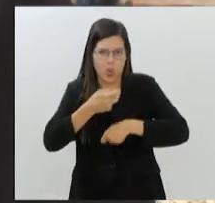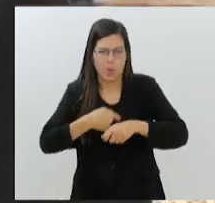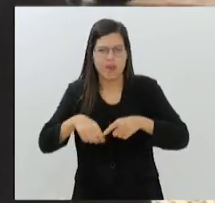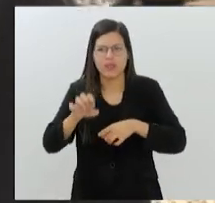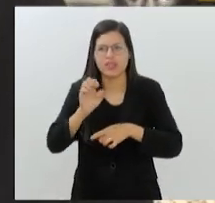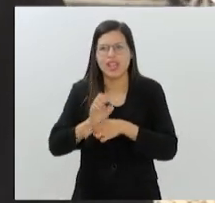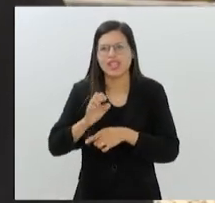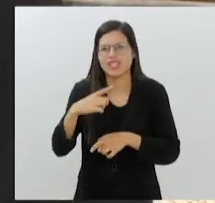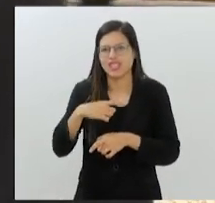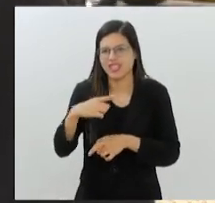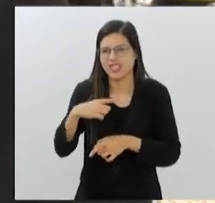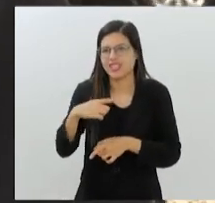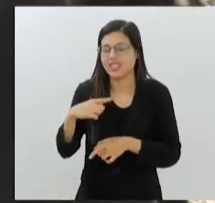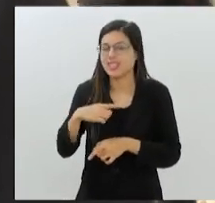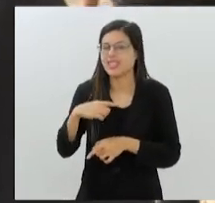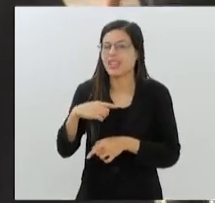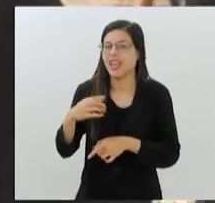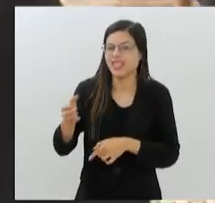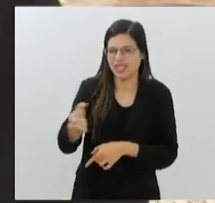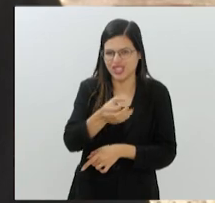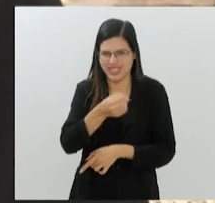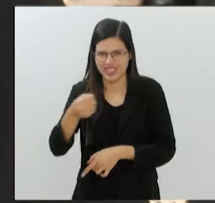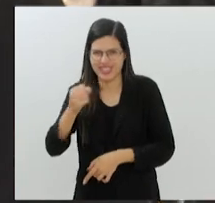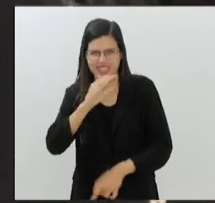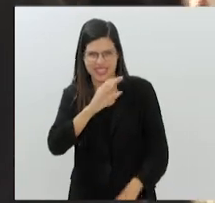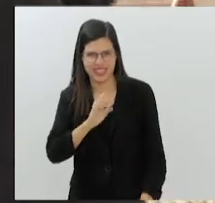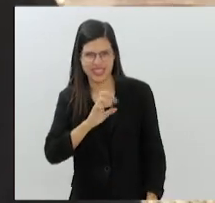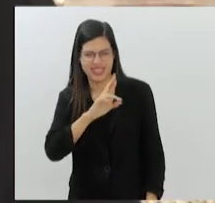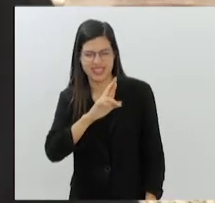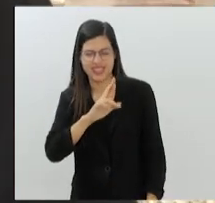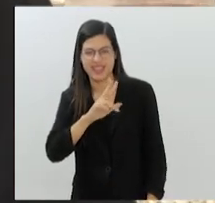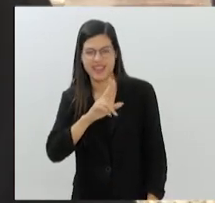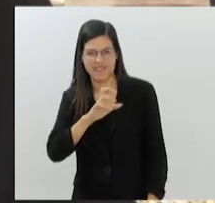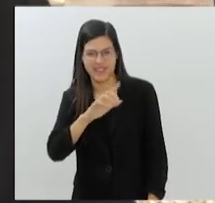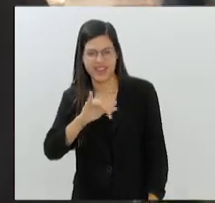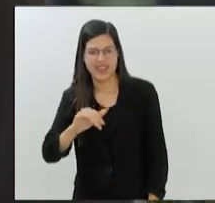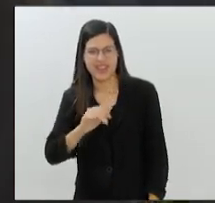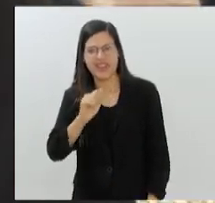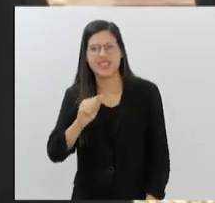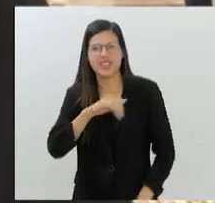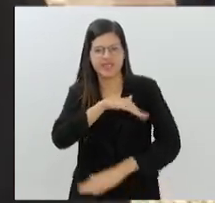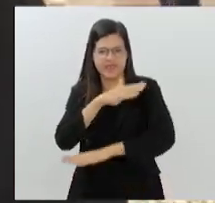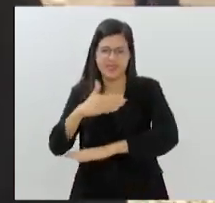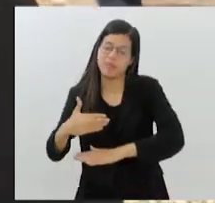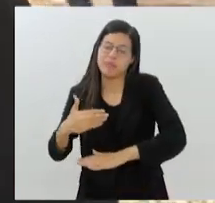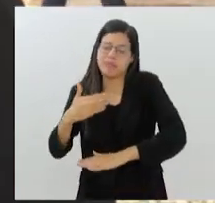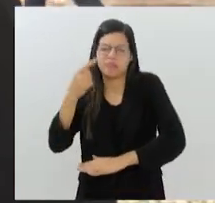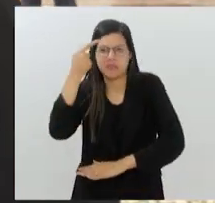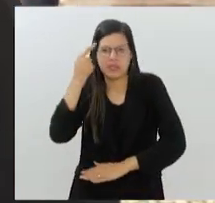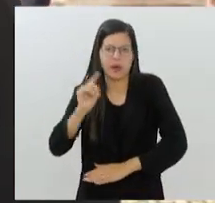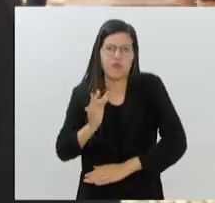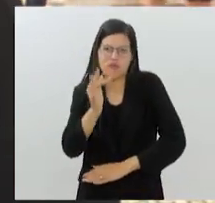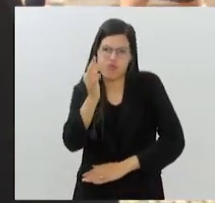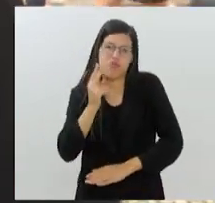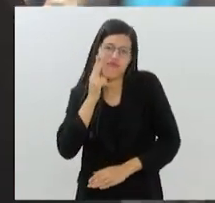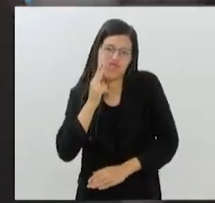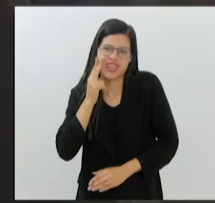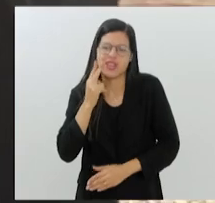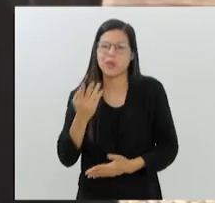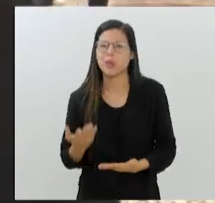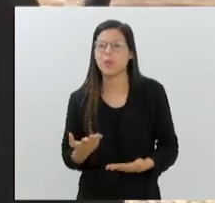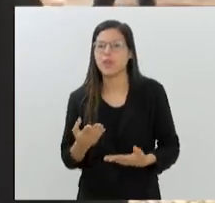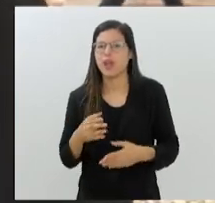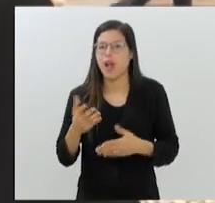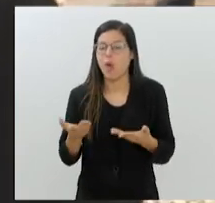uma rota cervejeira na região serrana, quem sabe aí futuramente na área do vinho, né? Agora, eu queria que você desse uma dica para quem está nos assistindo,